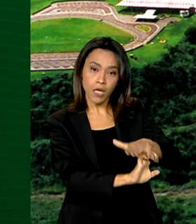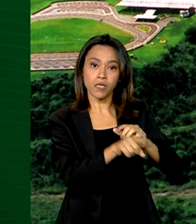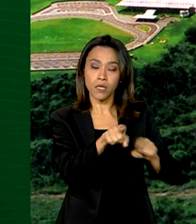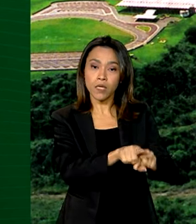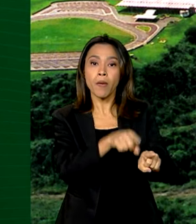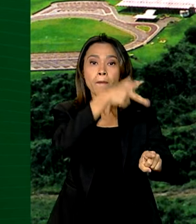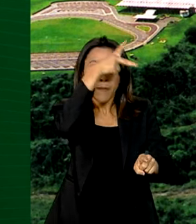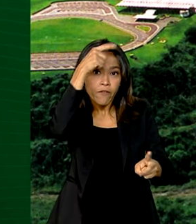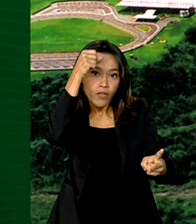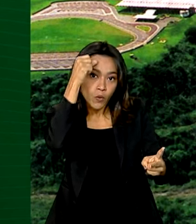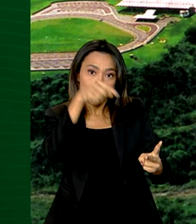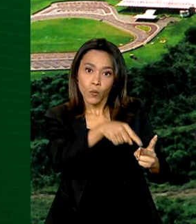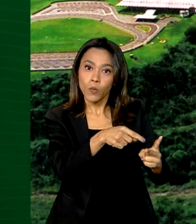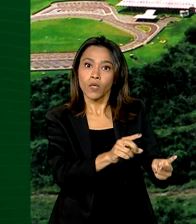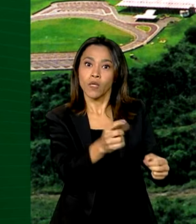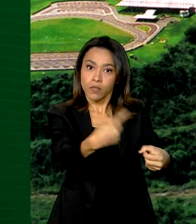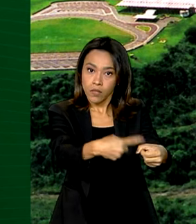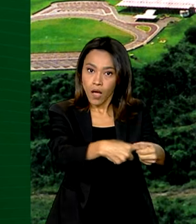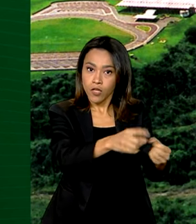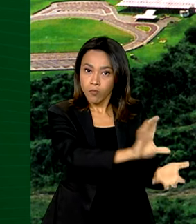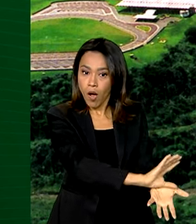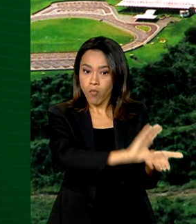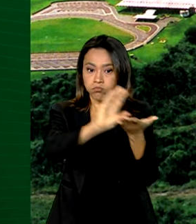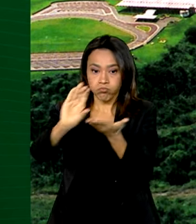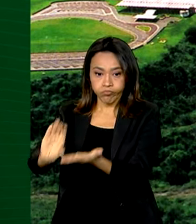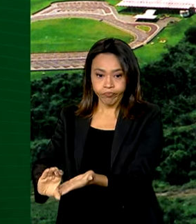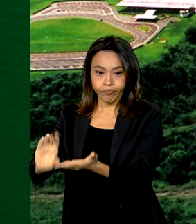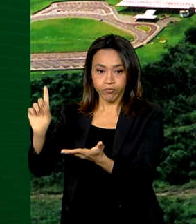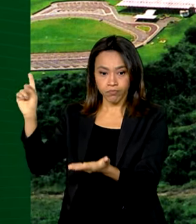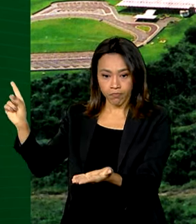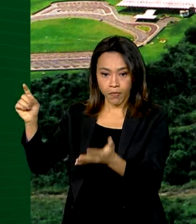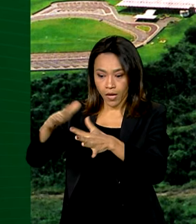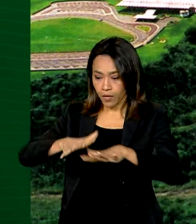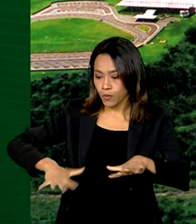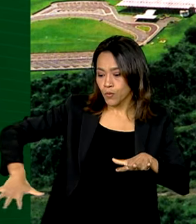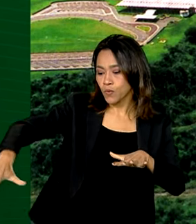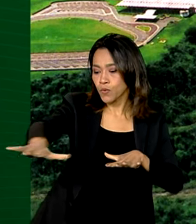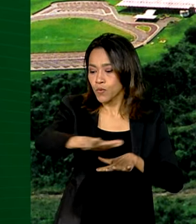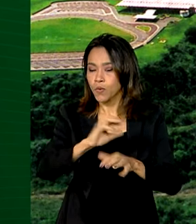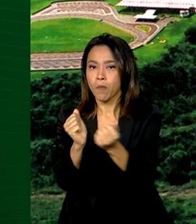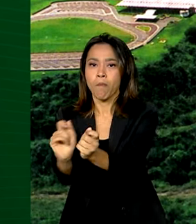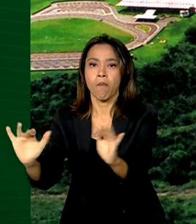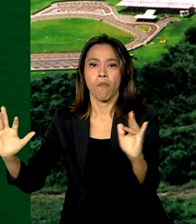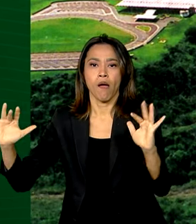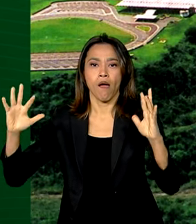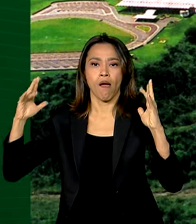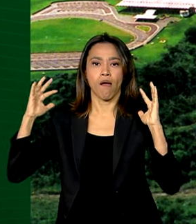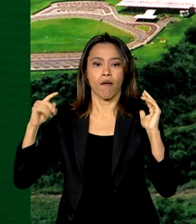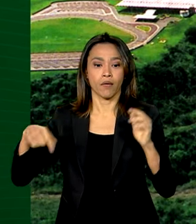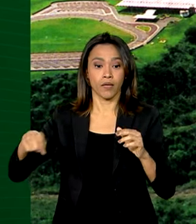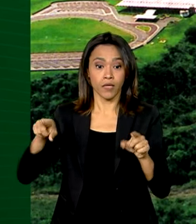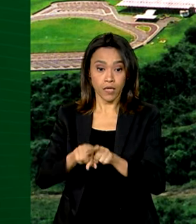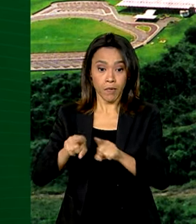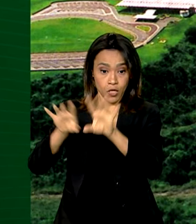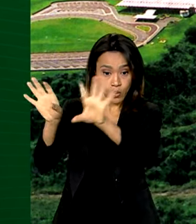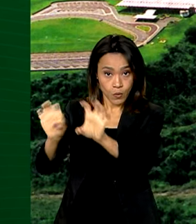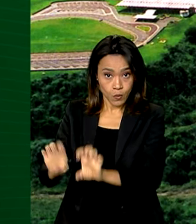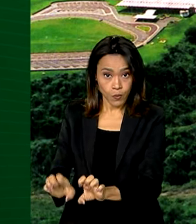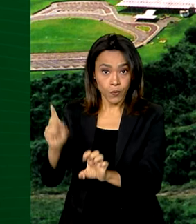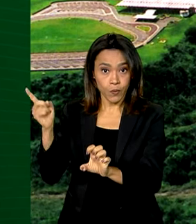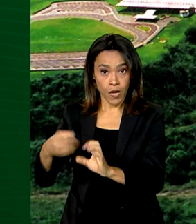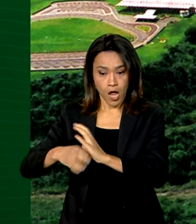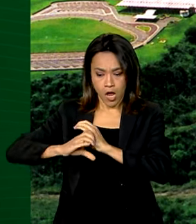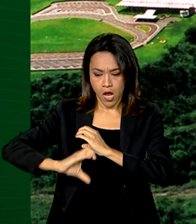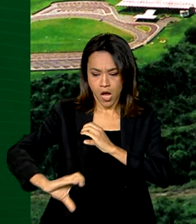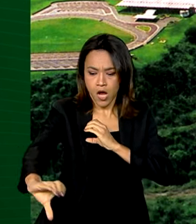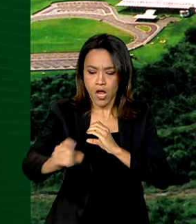Belém e prevê a implantação do Parque Urbano Igarapé-São Joaquim, incluindo obras como projetos de arquitetura, rede de